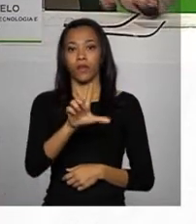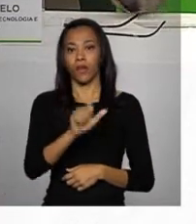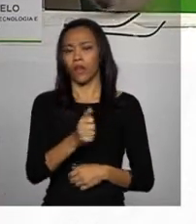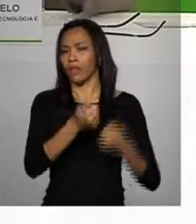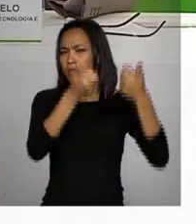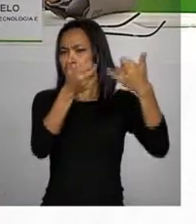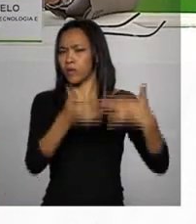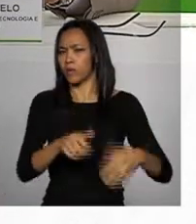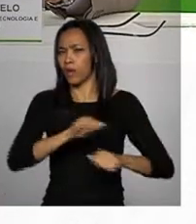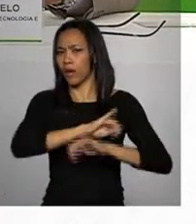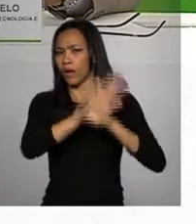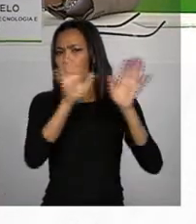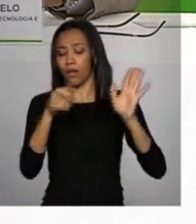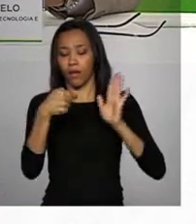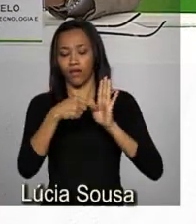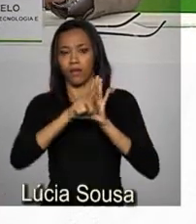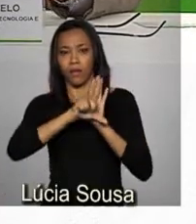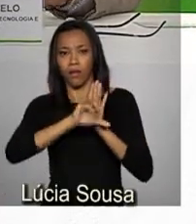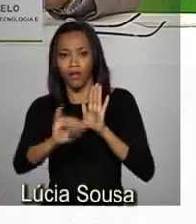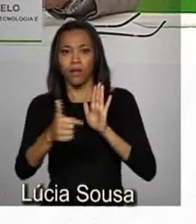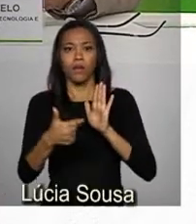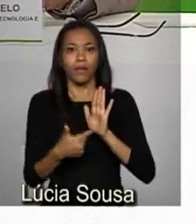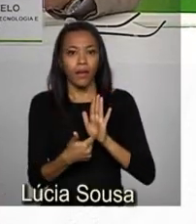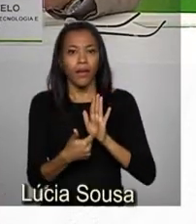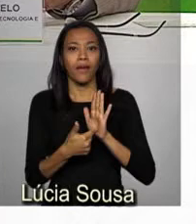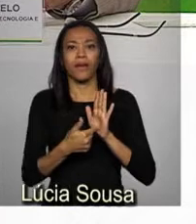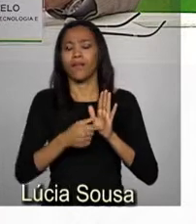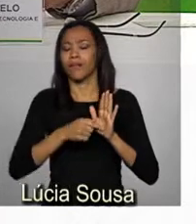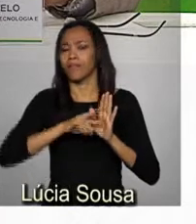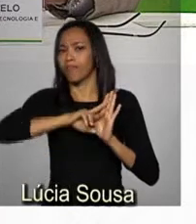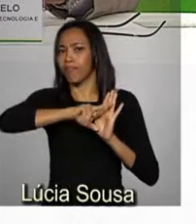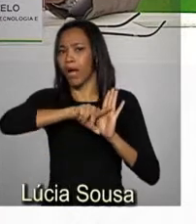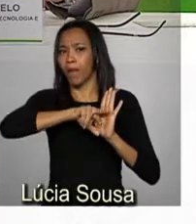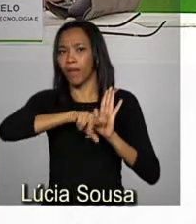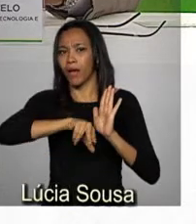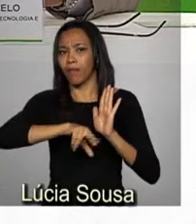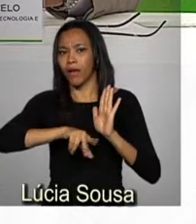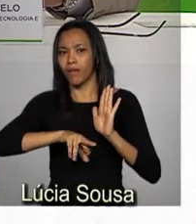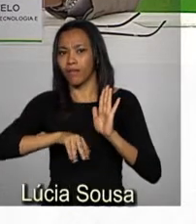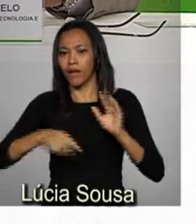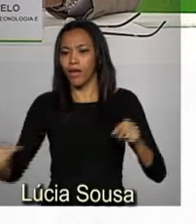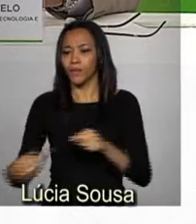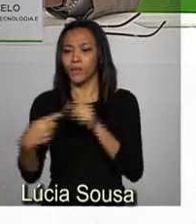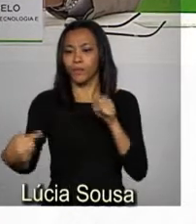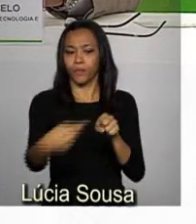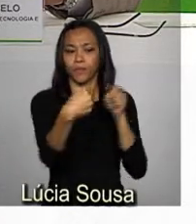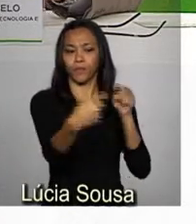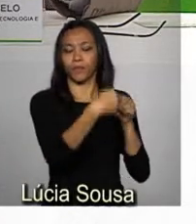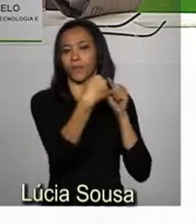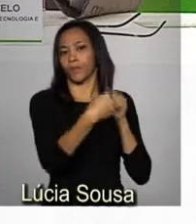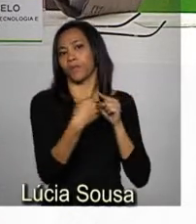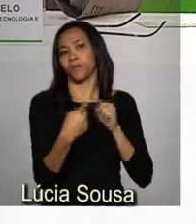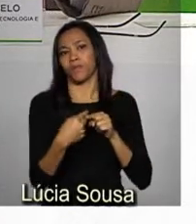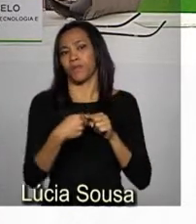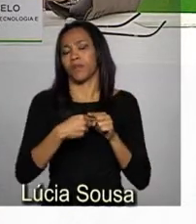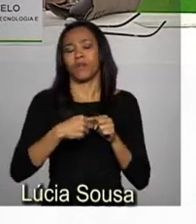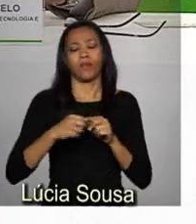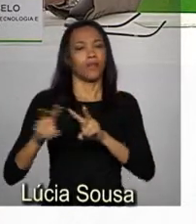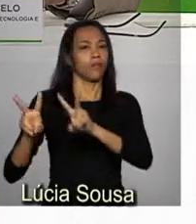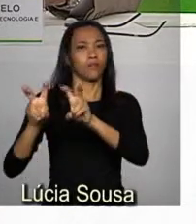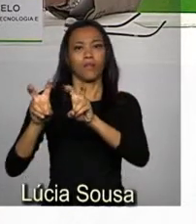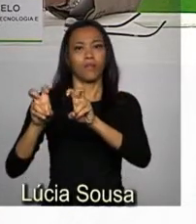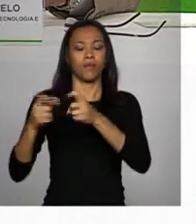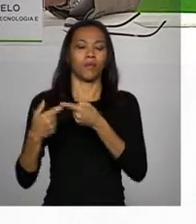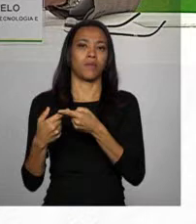é uma legislação multidisciplinar e interdisciplinar. Ela trata de meio